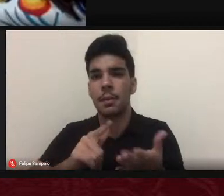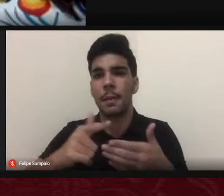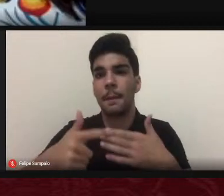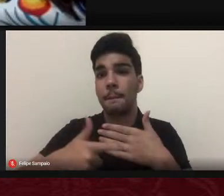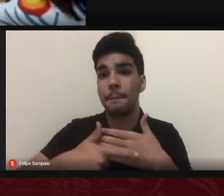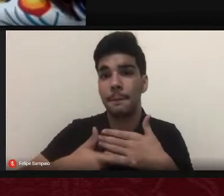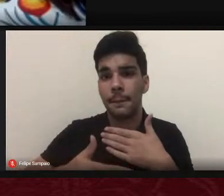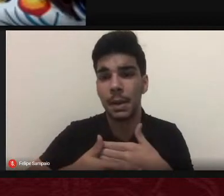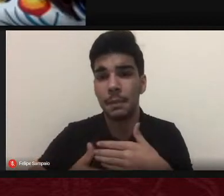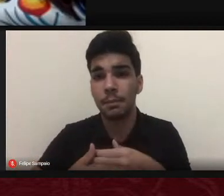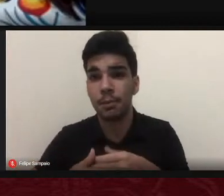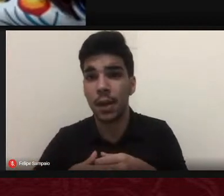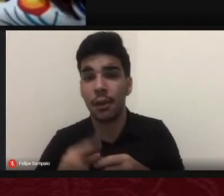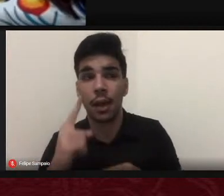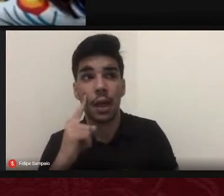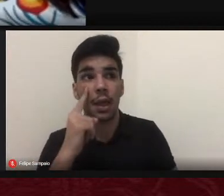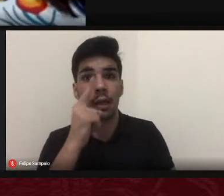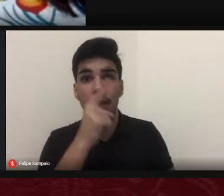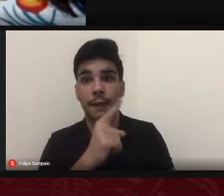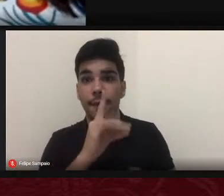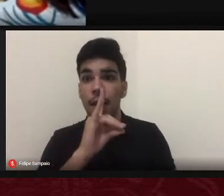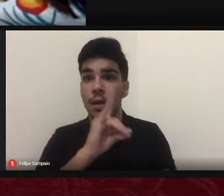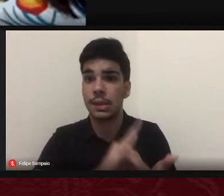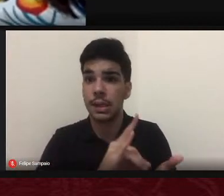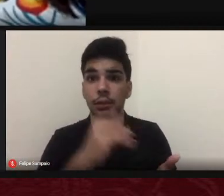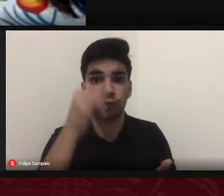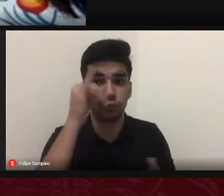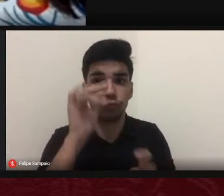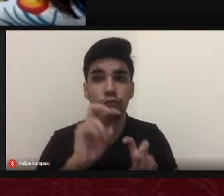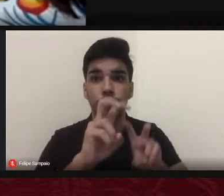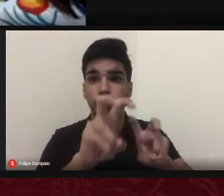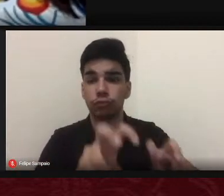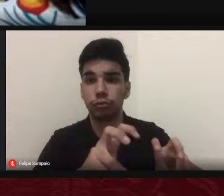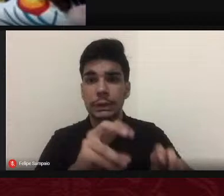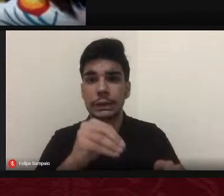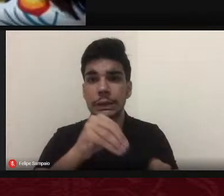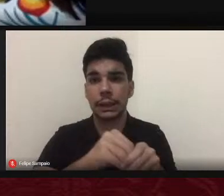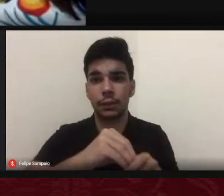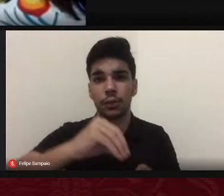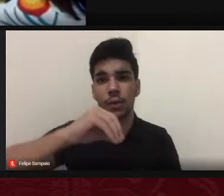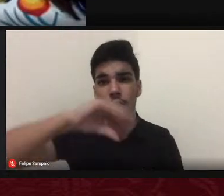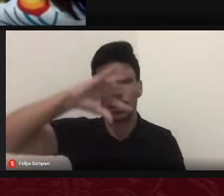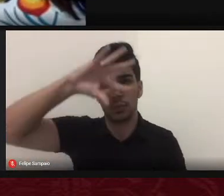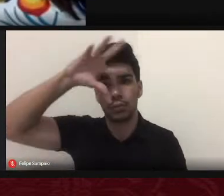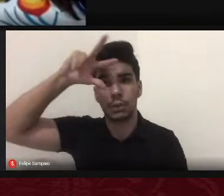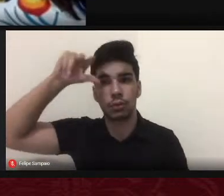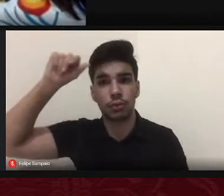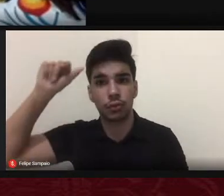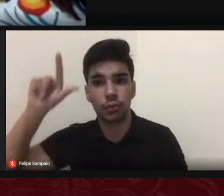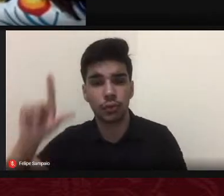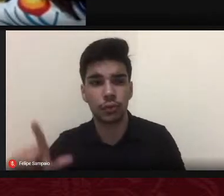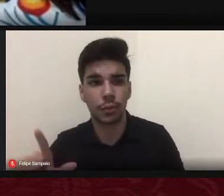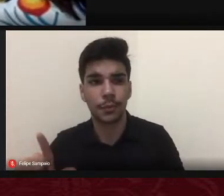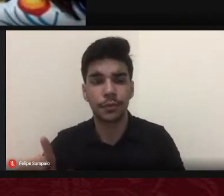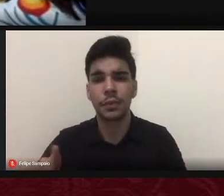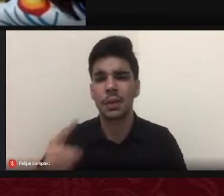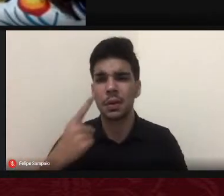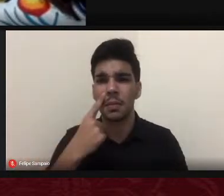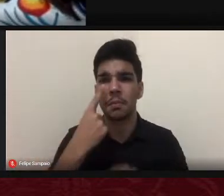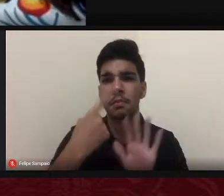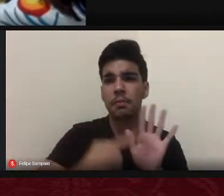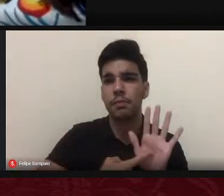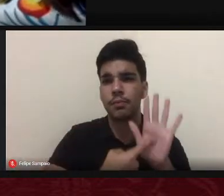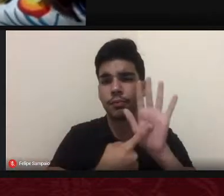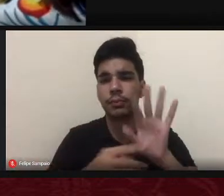fato urbano no estado de Mato Grosso do Sul mostrando os desdobramentos de